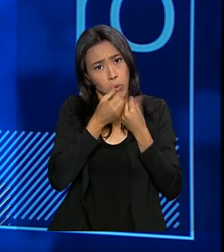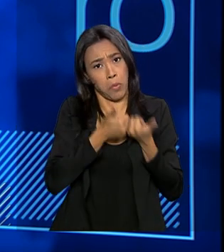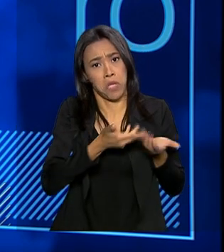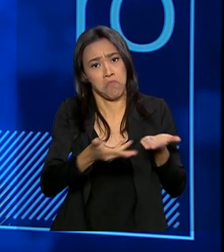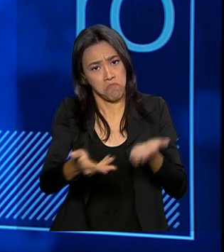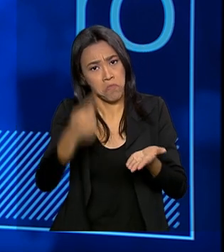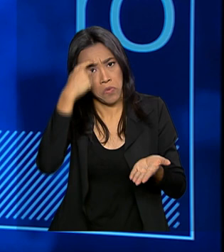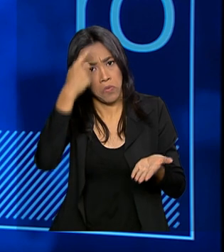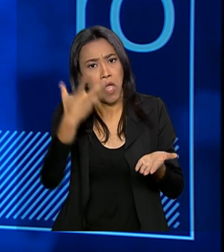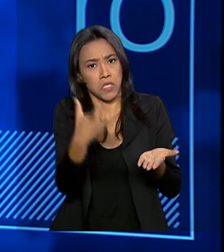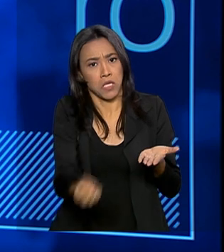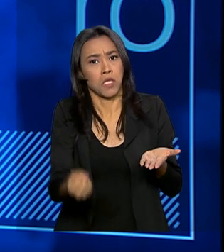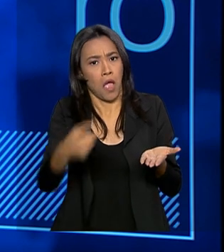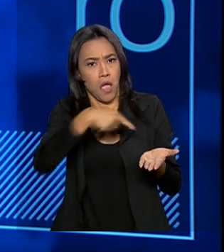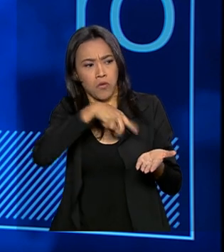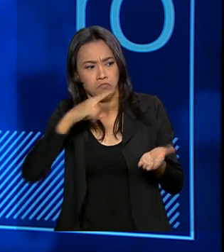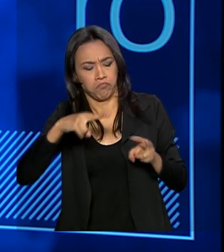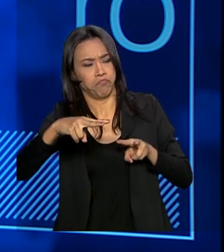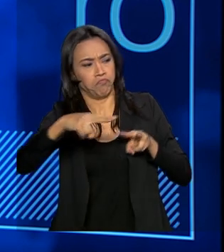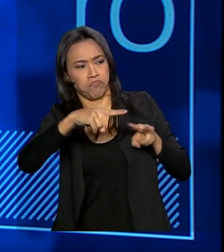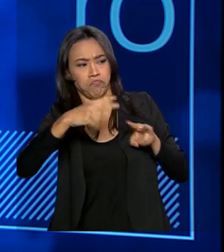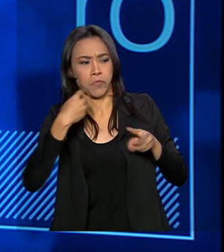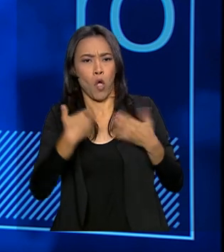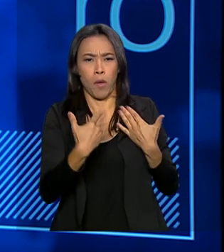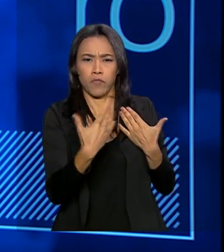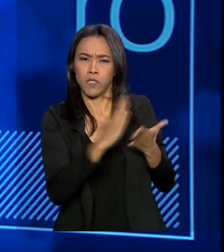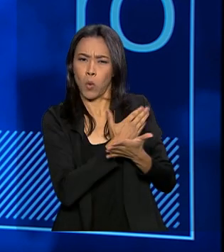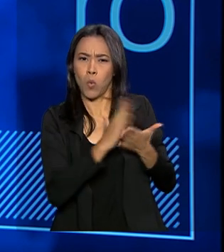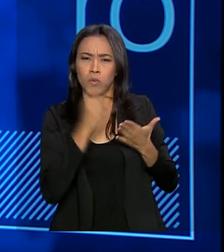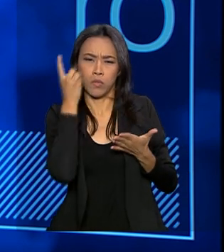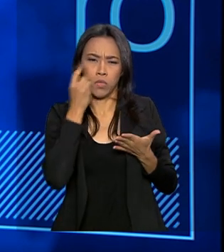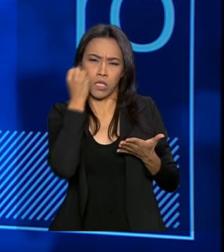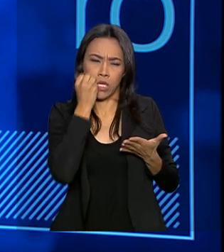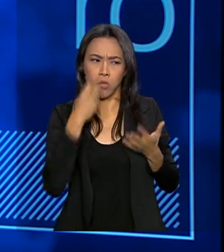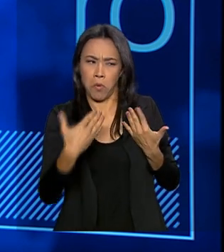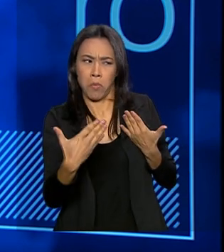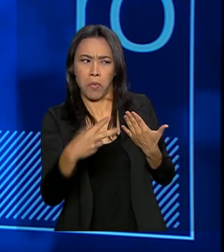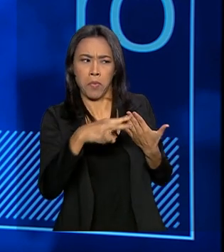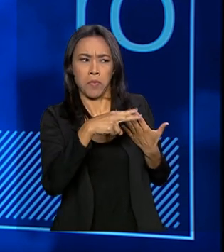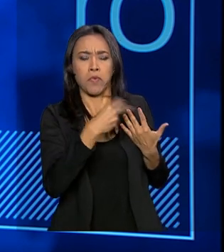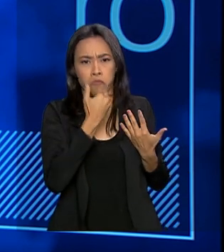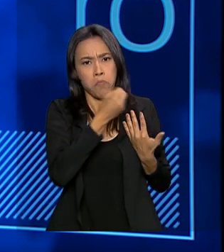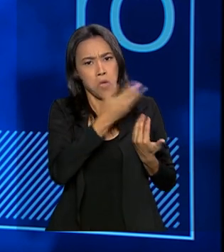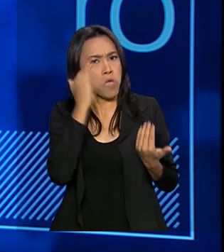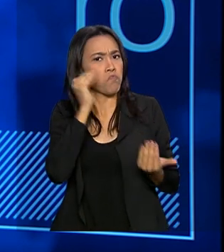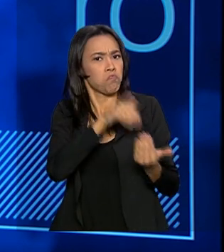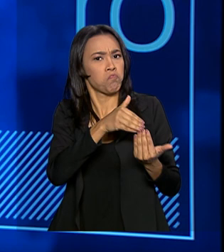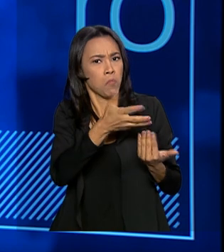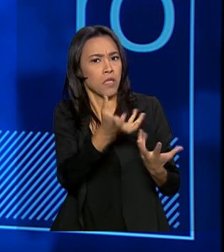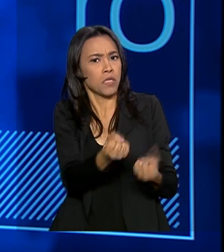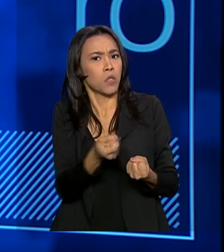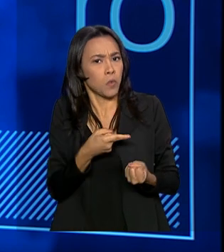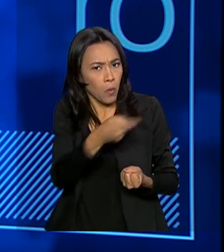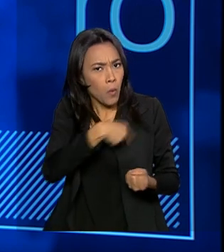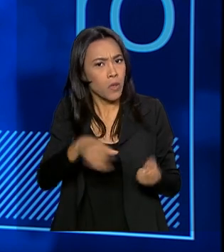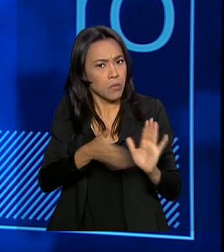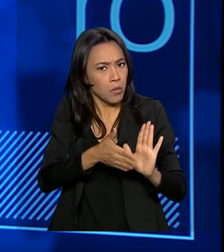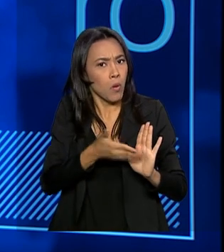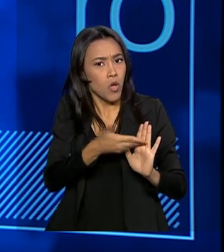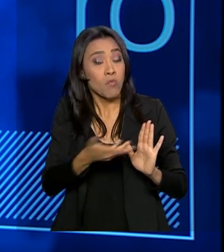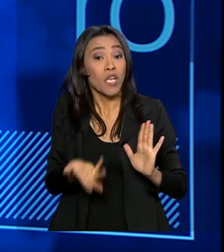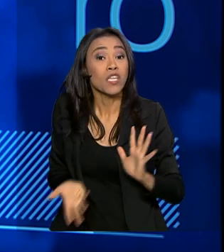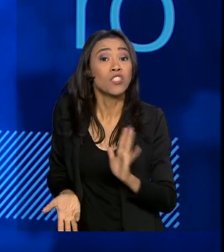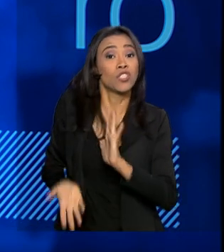recebida, nós tivemos a percepção, nós conversando com alguns deputados e senadores, que foi muito bem recebida essa medida, porque ela retira do